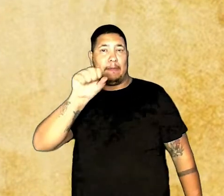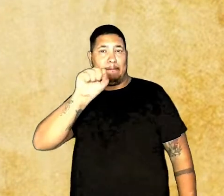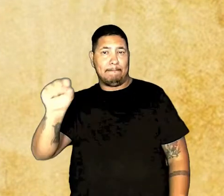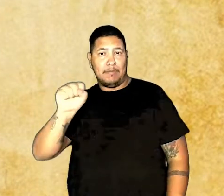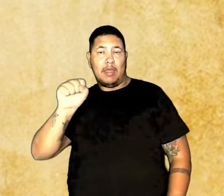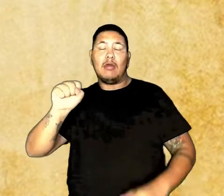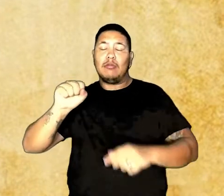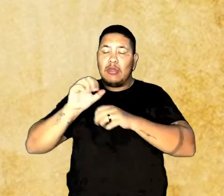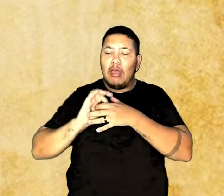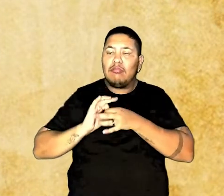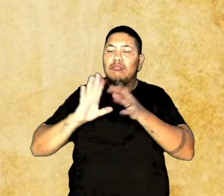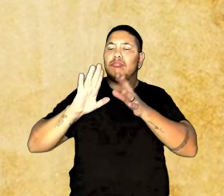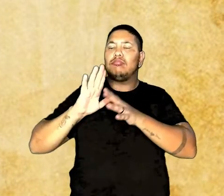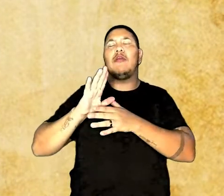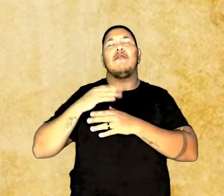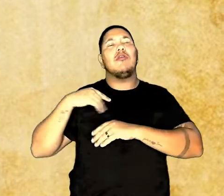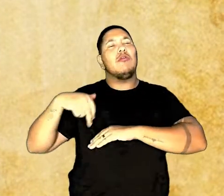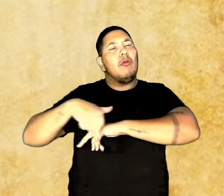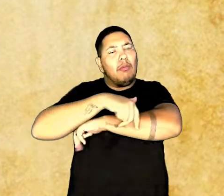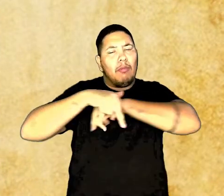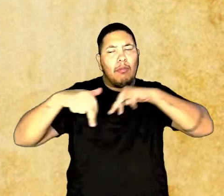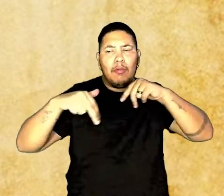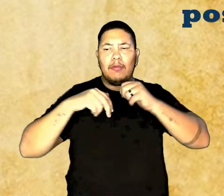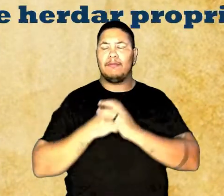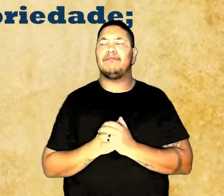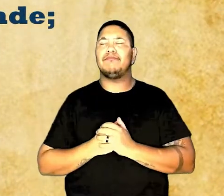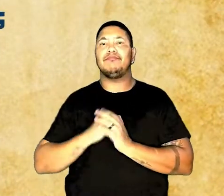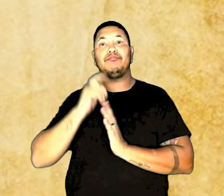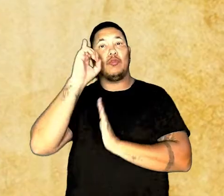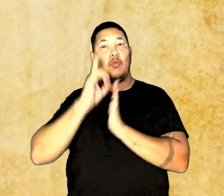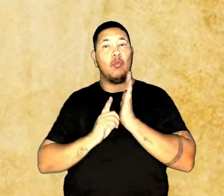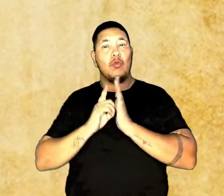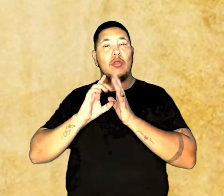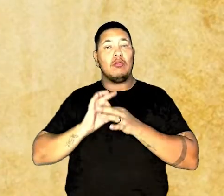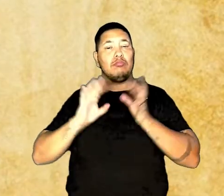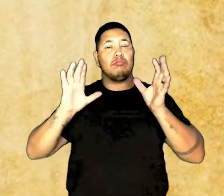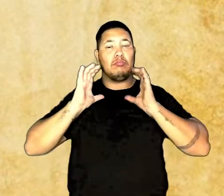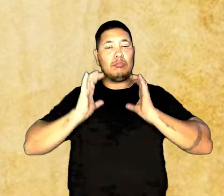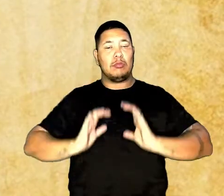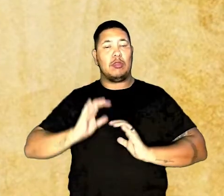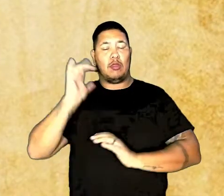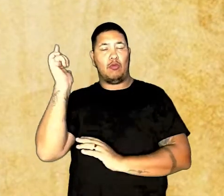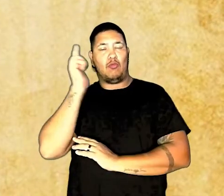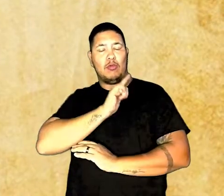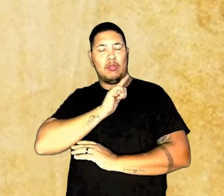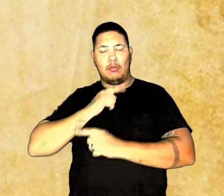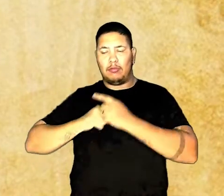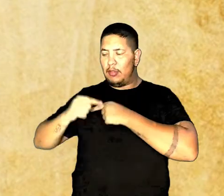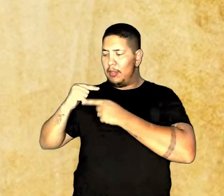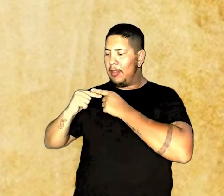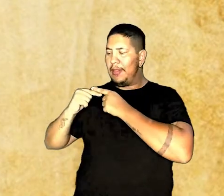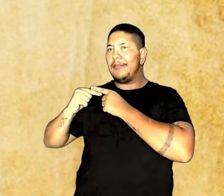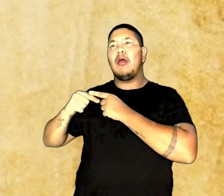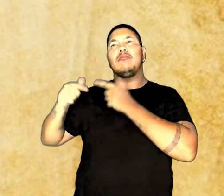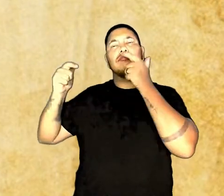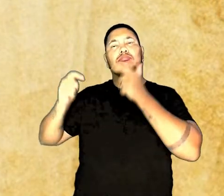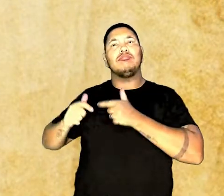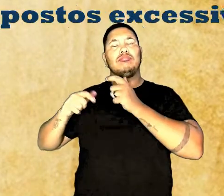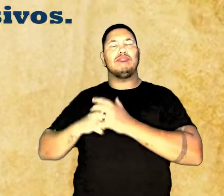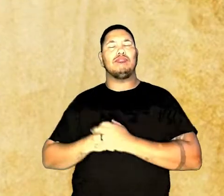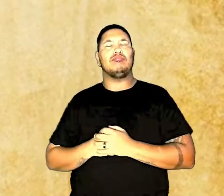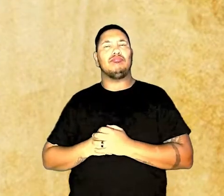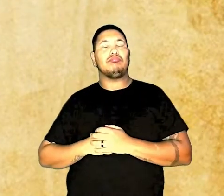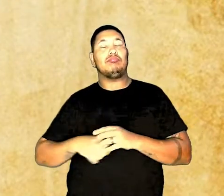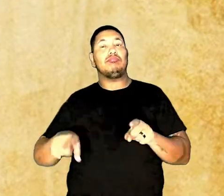corpus, que defende a liberdade de locomoção, o direito do cidadão livre possuir e herdar propriedade